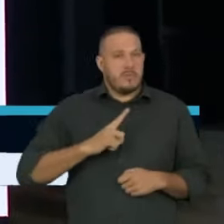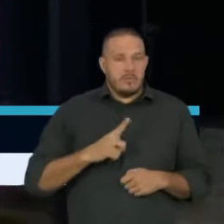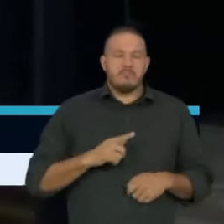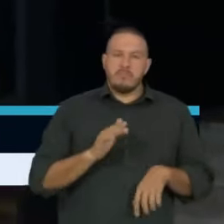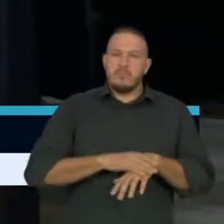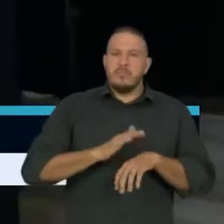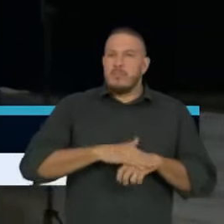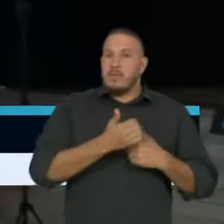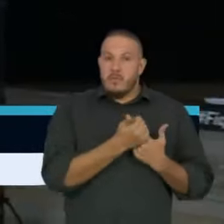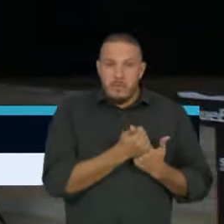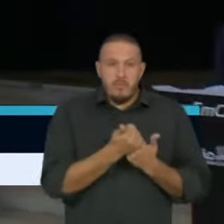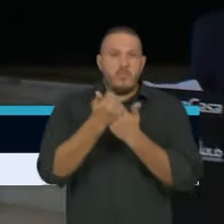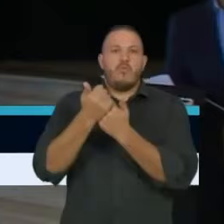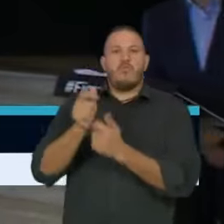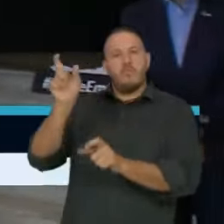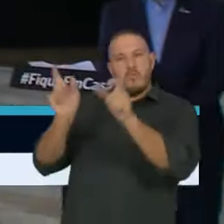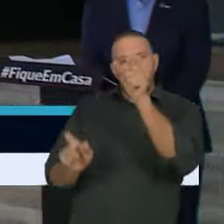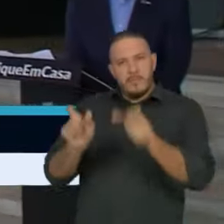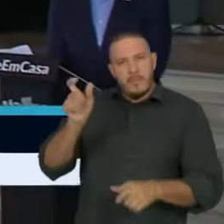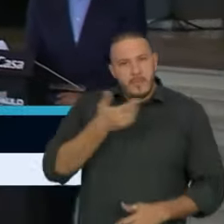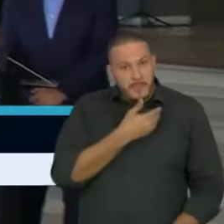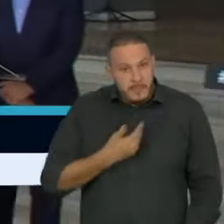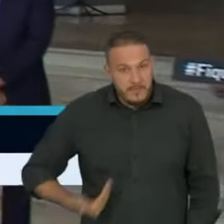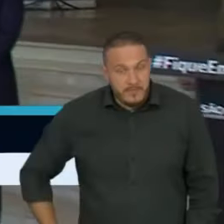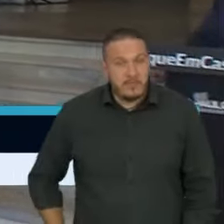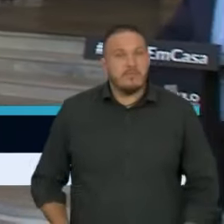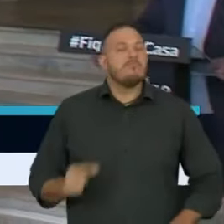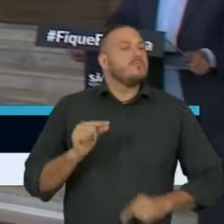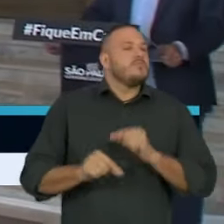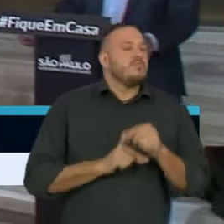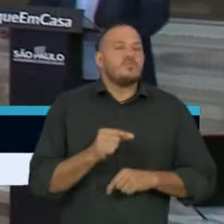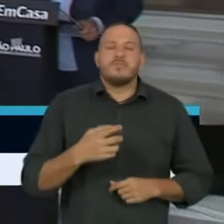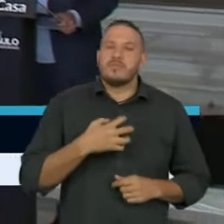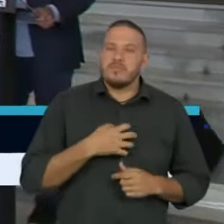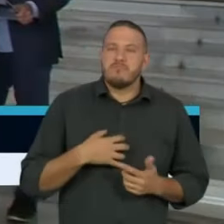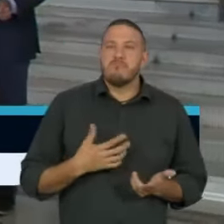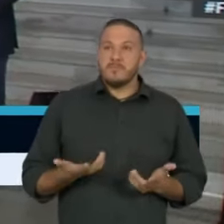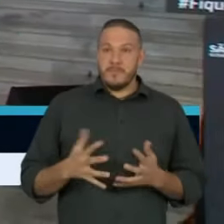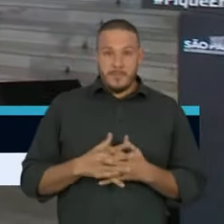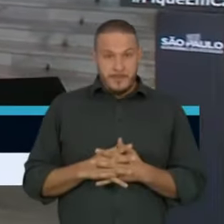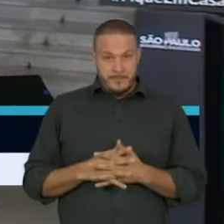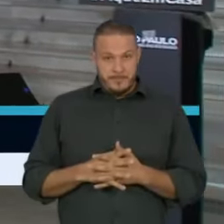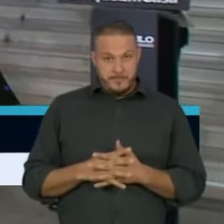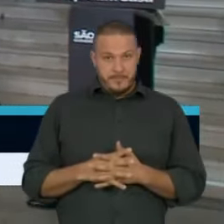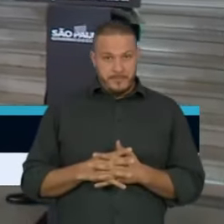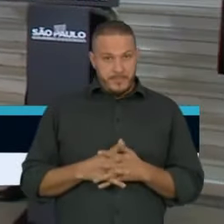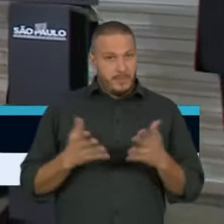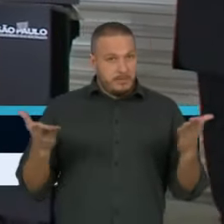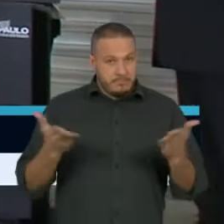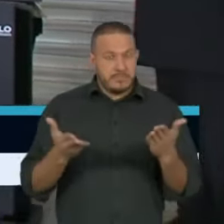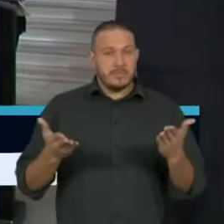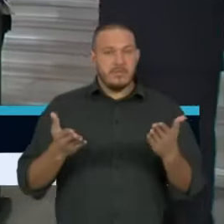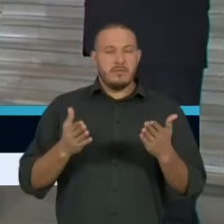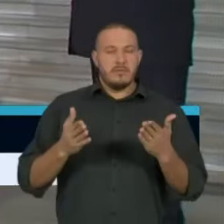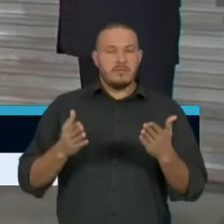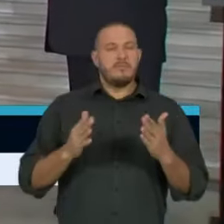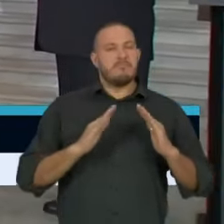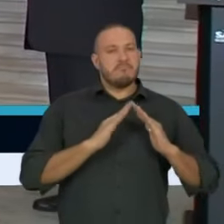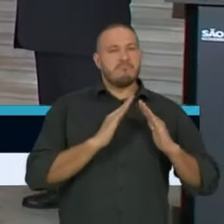o apoio do governador, no sentido de fazer um isolamento